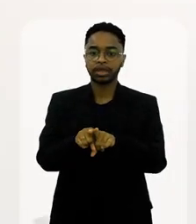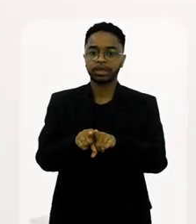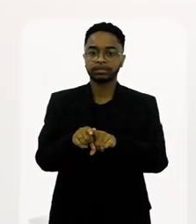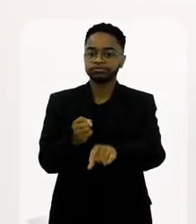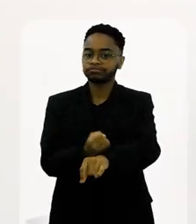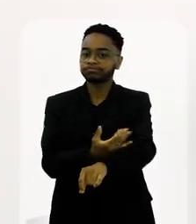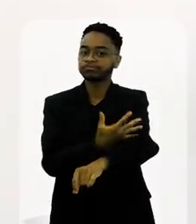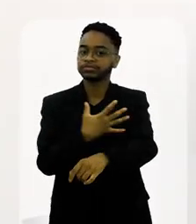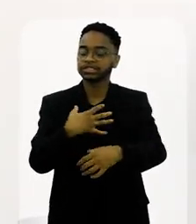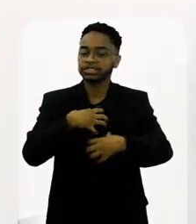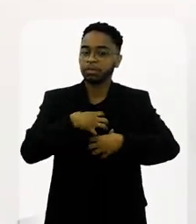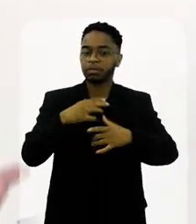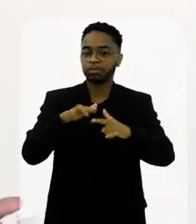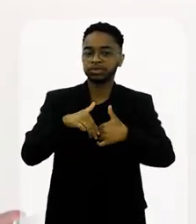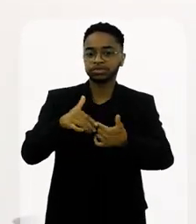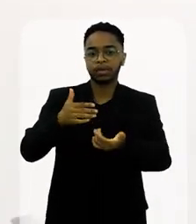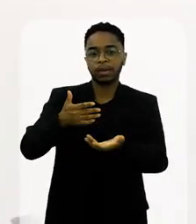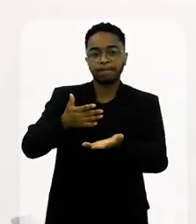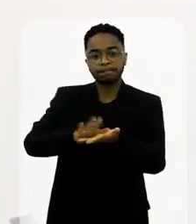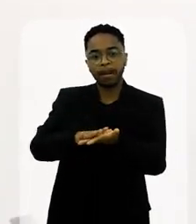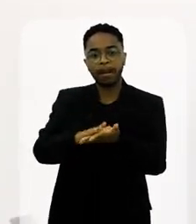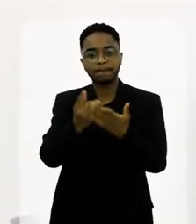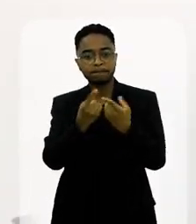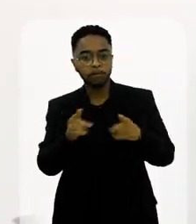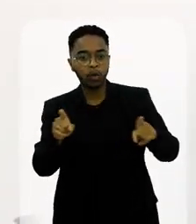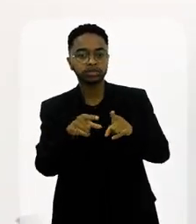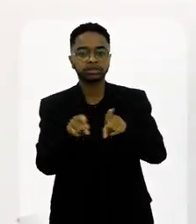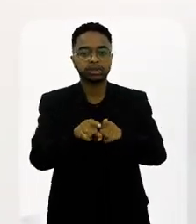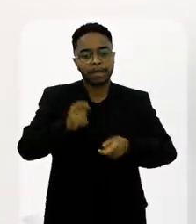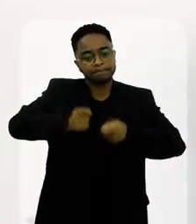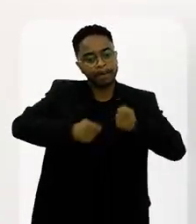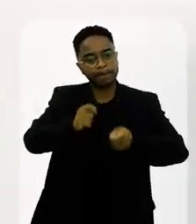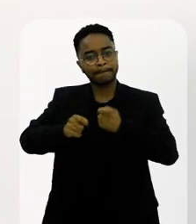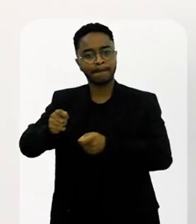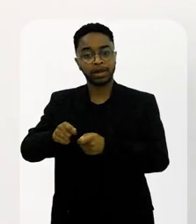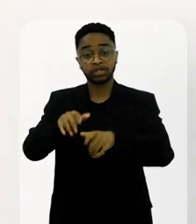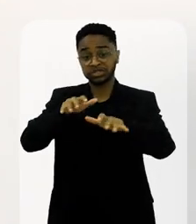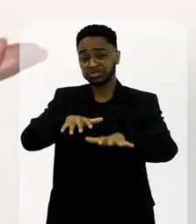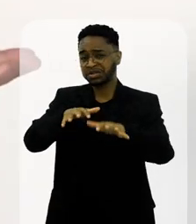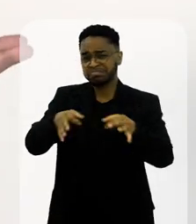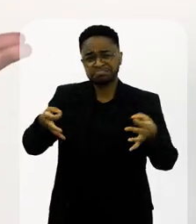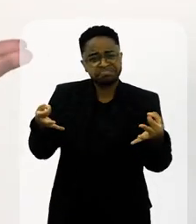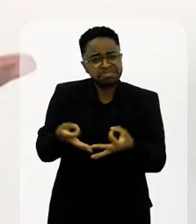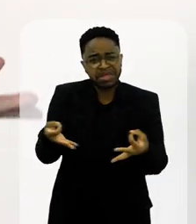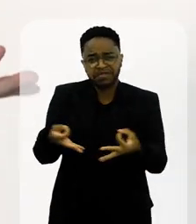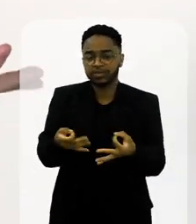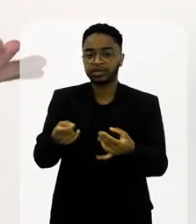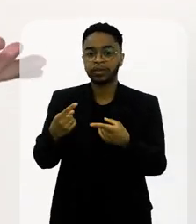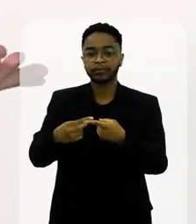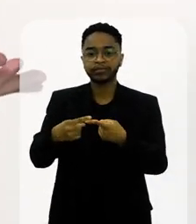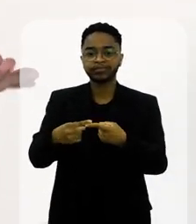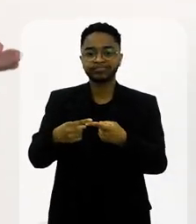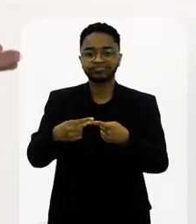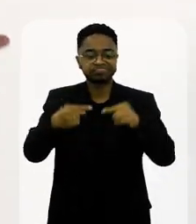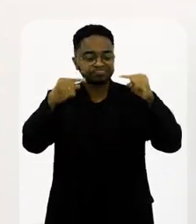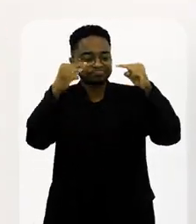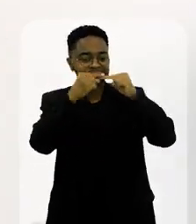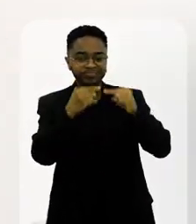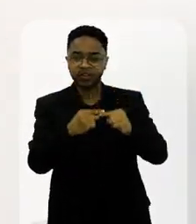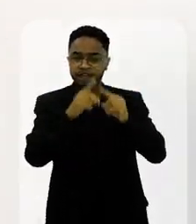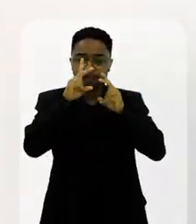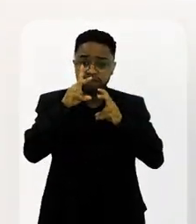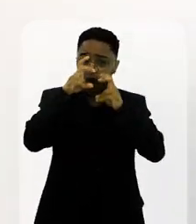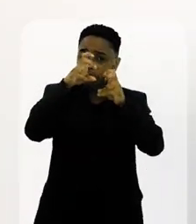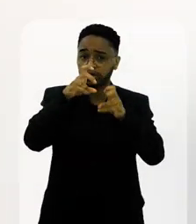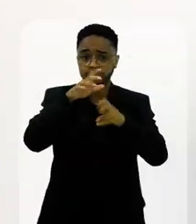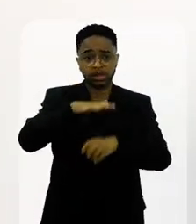também um arrebatamento com aquele samba e com aquela bateria. É um desfile completo na medida em que ele é muito forte em